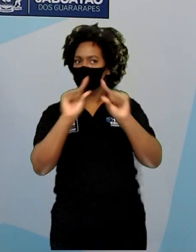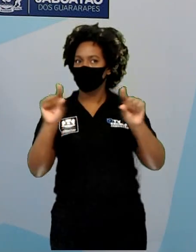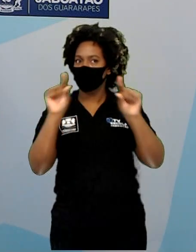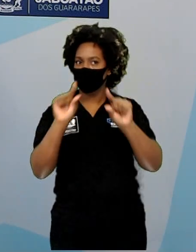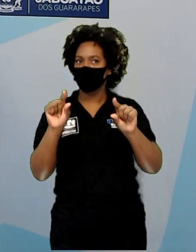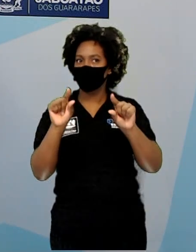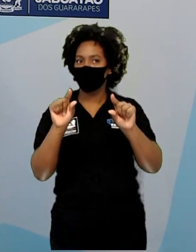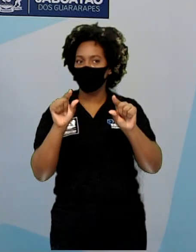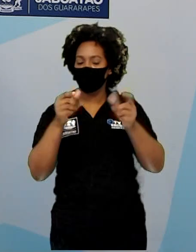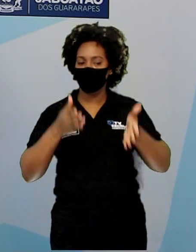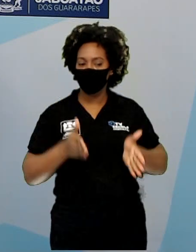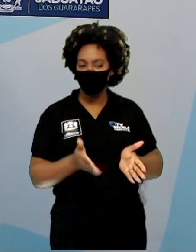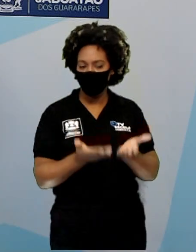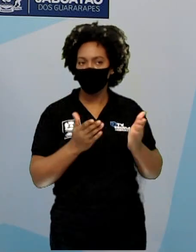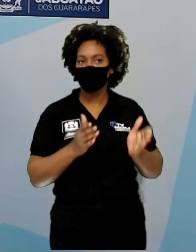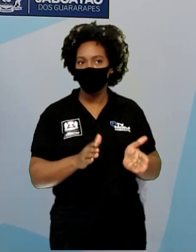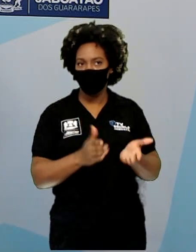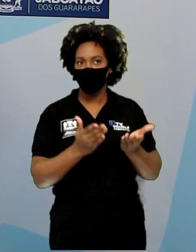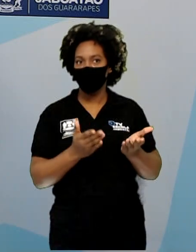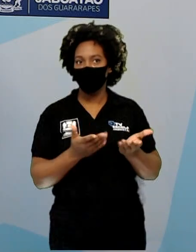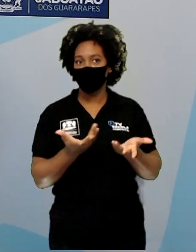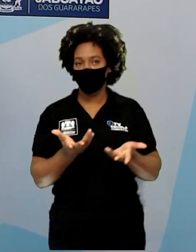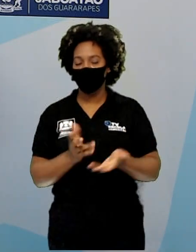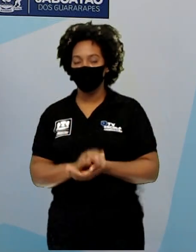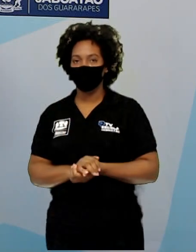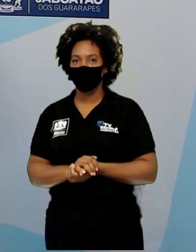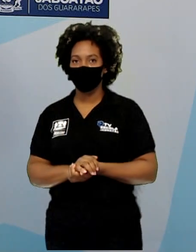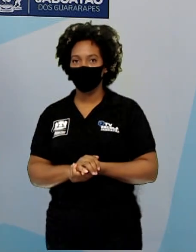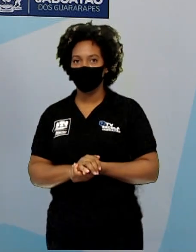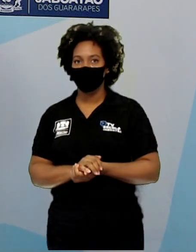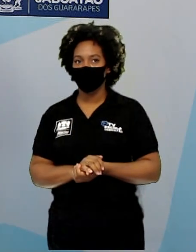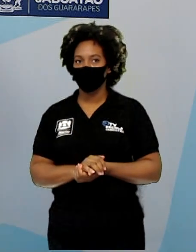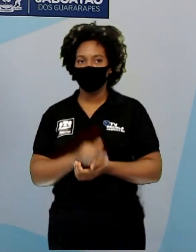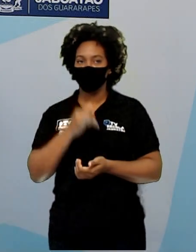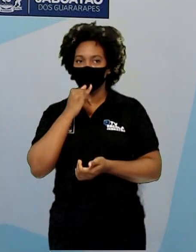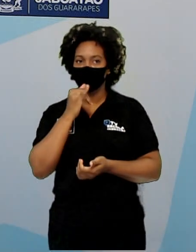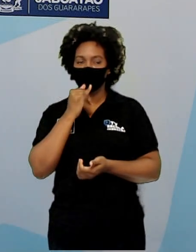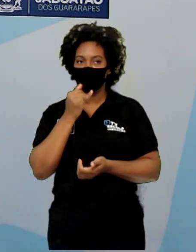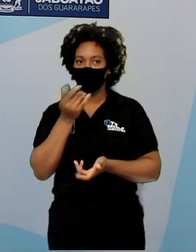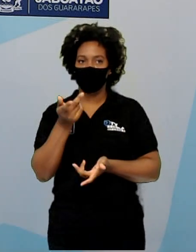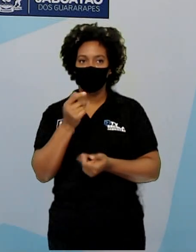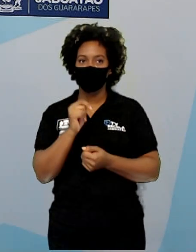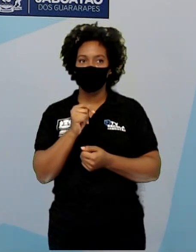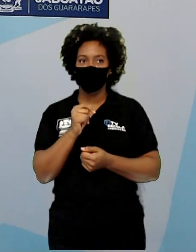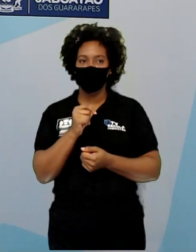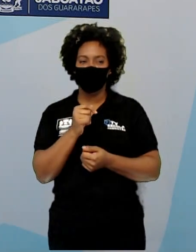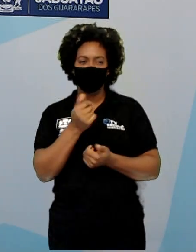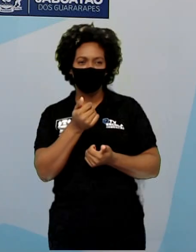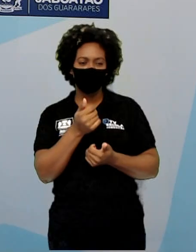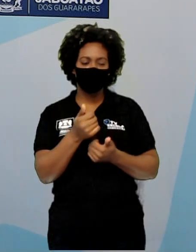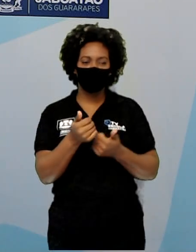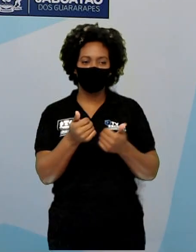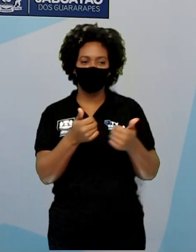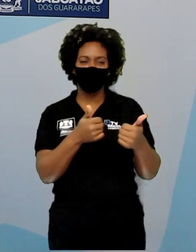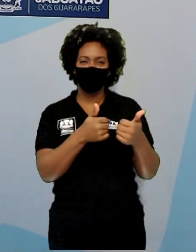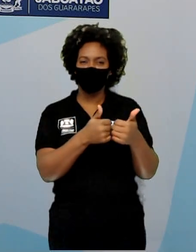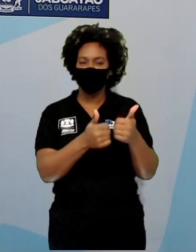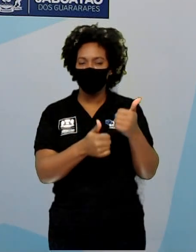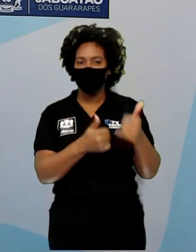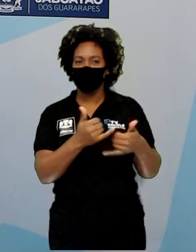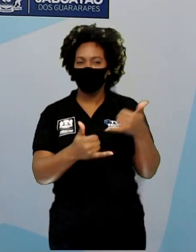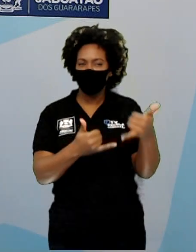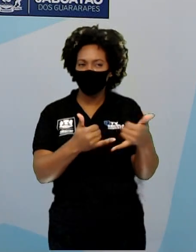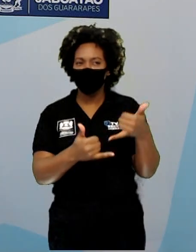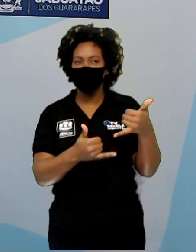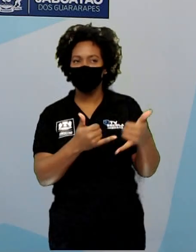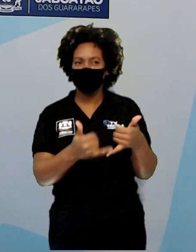através daquele cartaz. Se eu disser assim, poxa, Neymar Júnior é um atleta muito